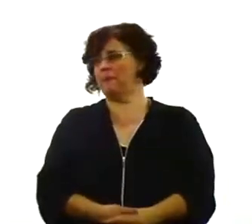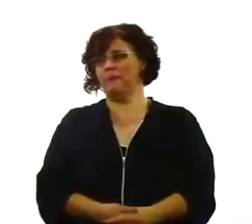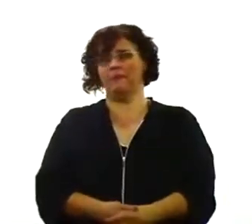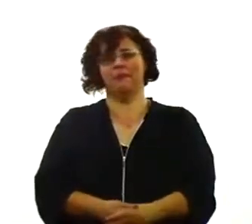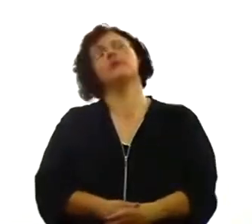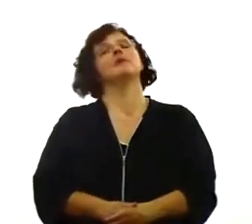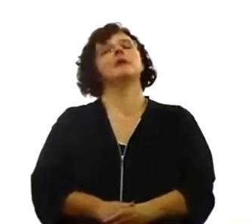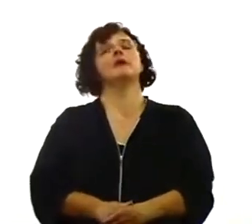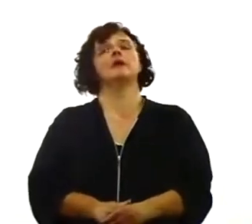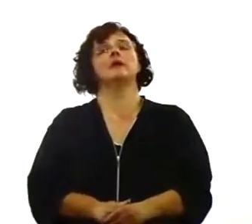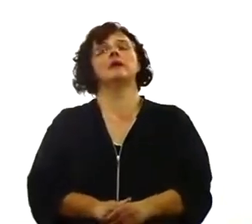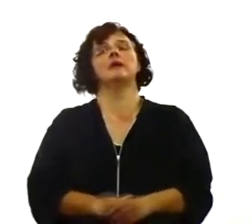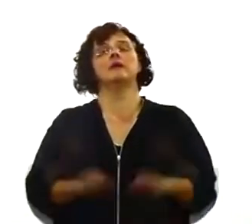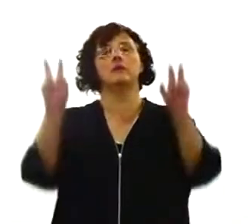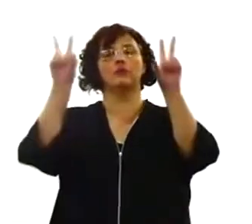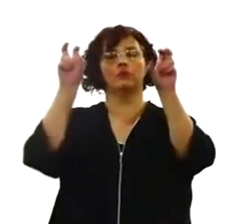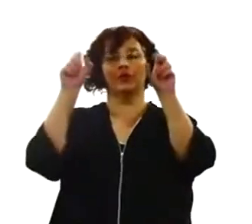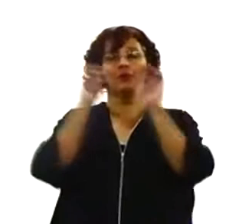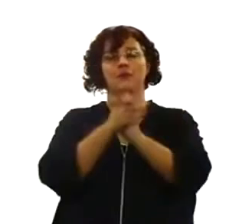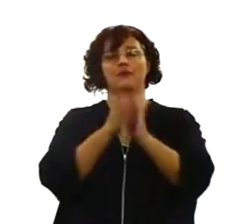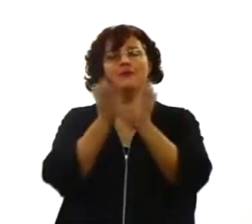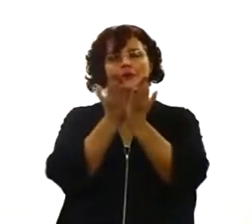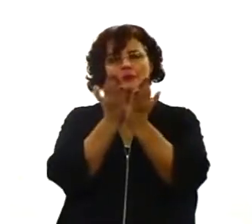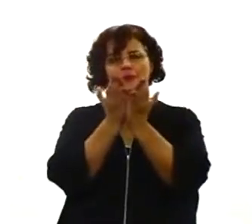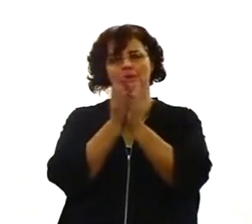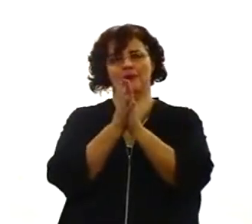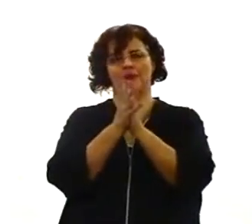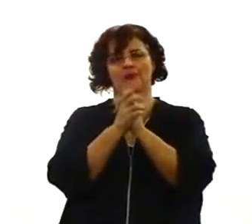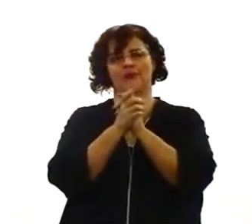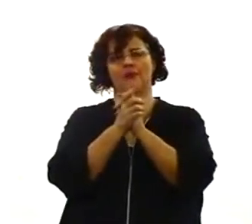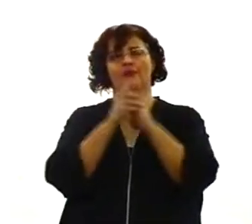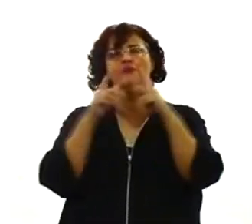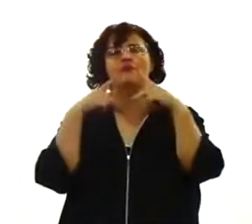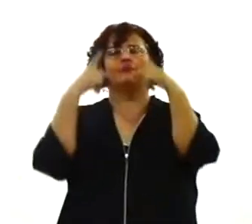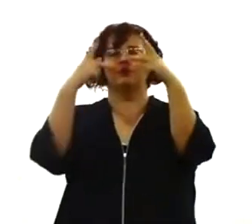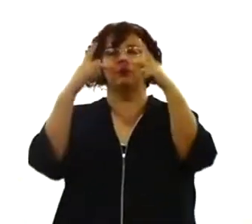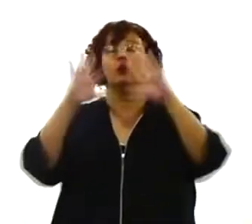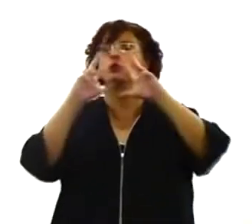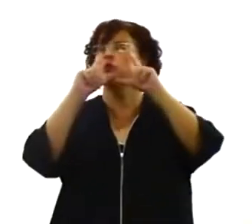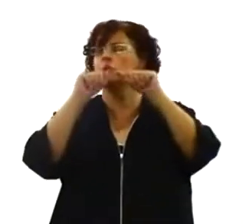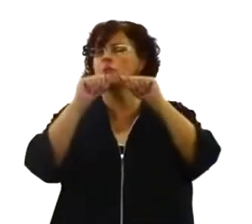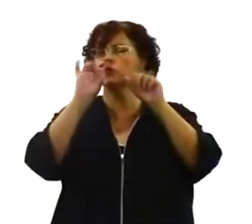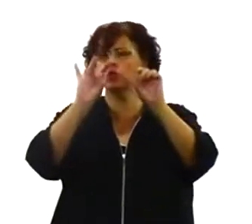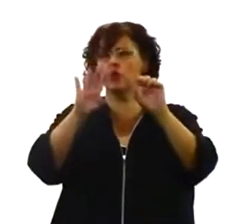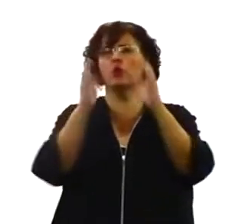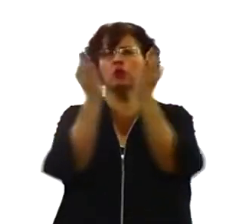culto, que é para os cristãos, somente os cristãos podem cultuar ao Senhor.